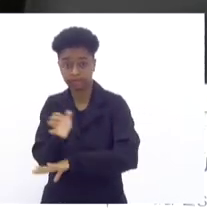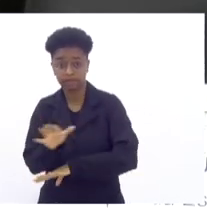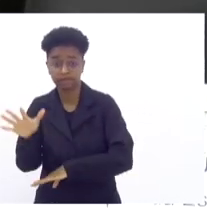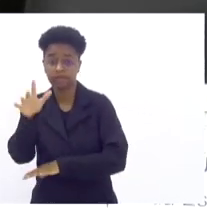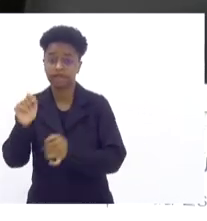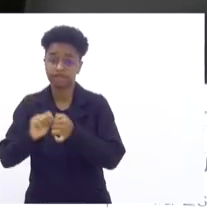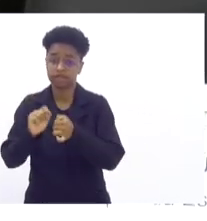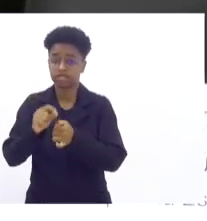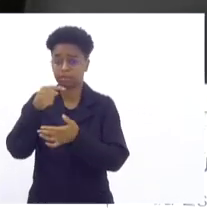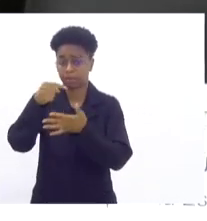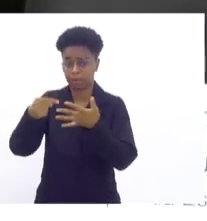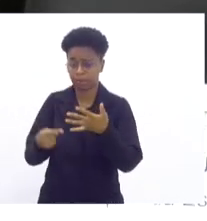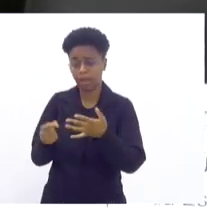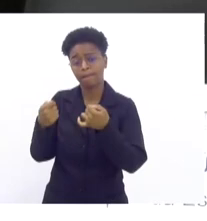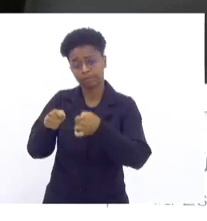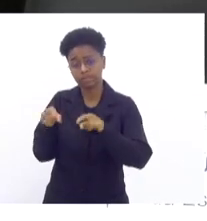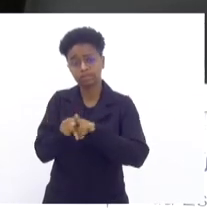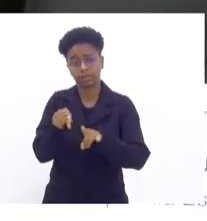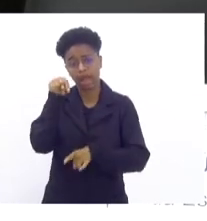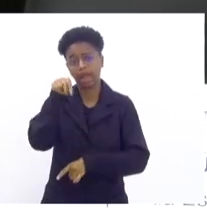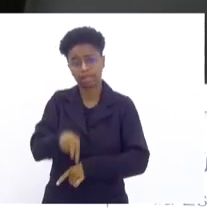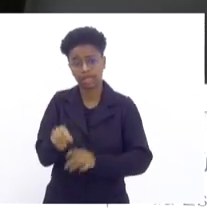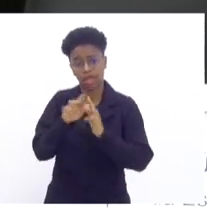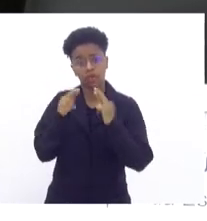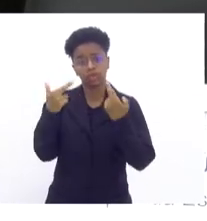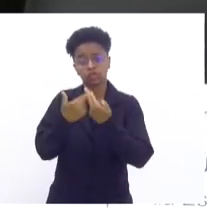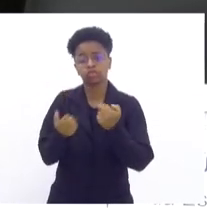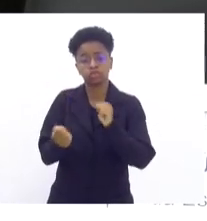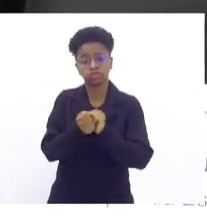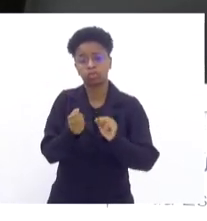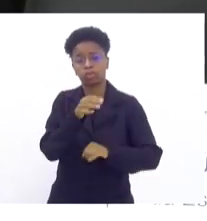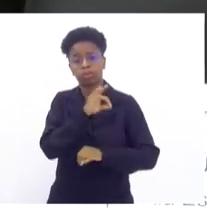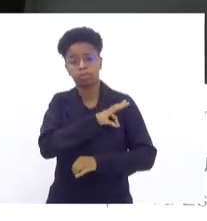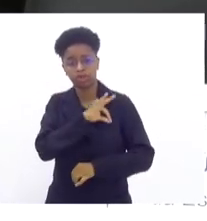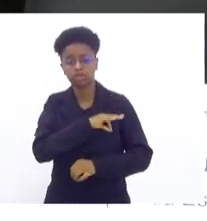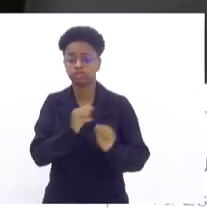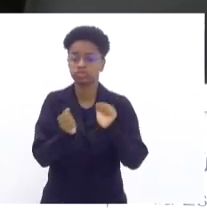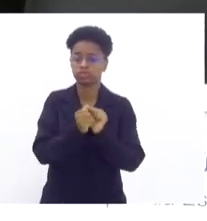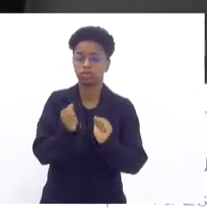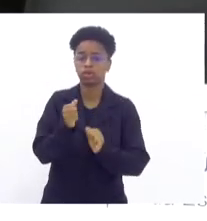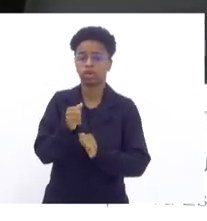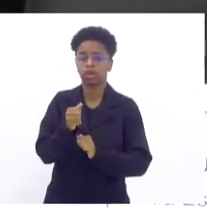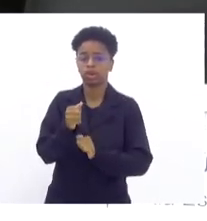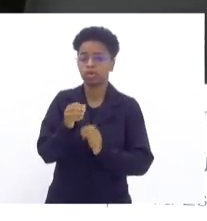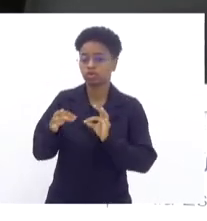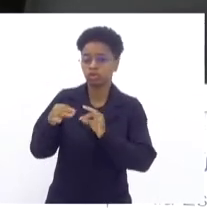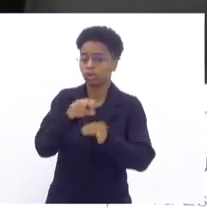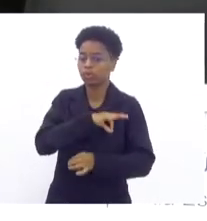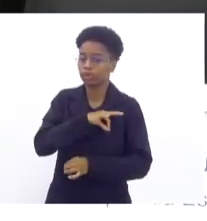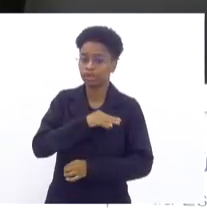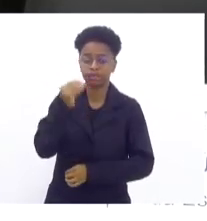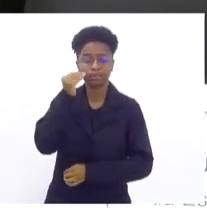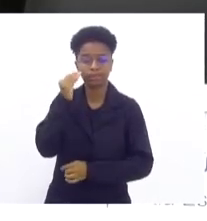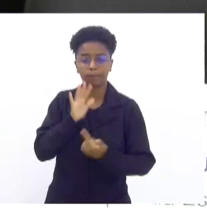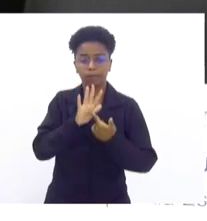aquilo ali que ele fez, ele tem que vir aqui para se reunir com a cúpula da Polícia Militar, da Polícia Civil, para vir aqui para poder prestar conta com o povo e